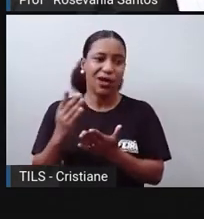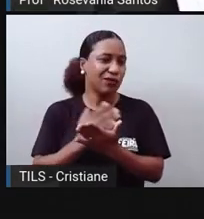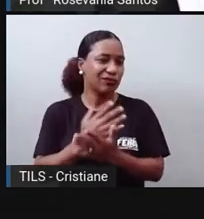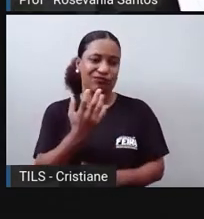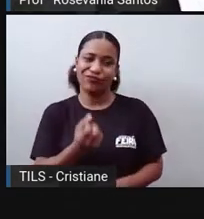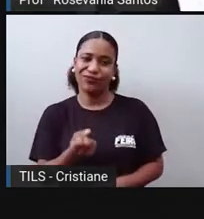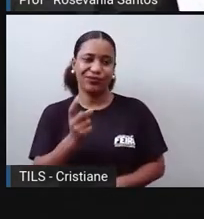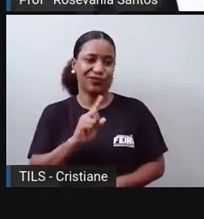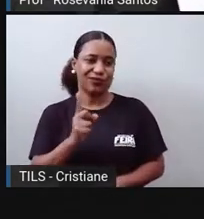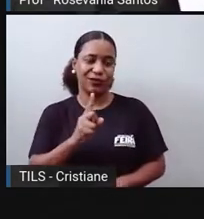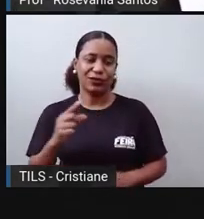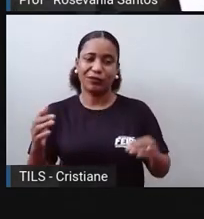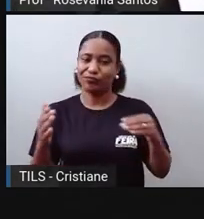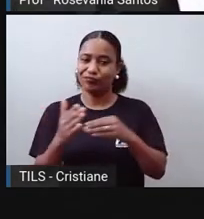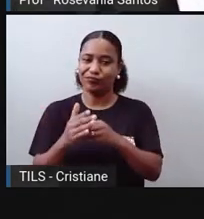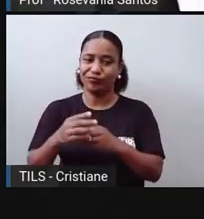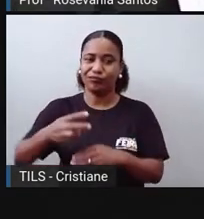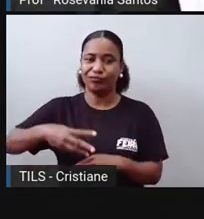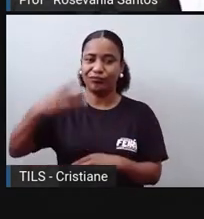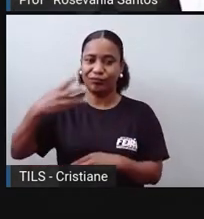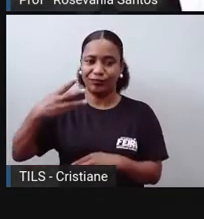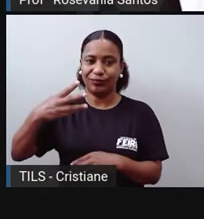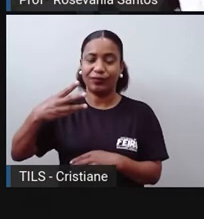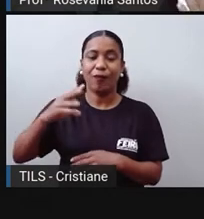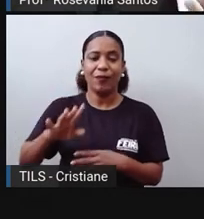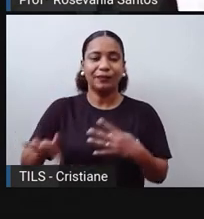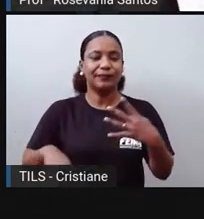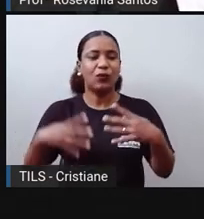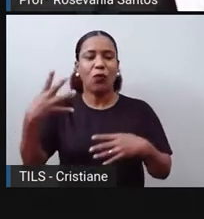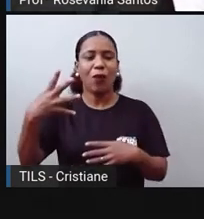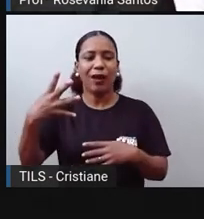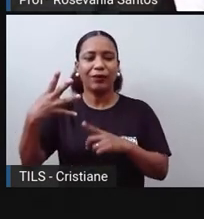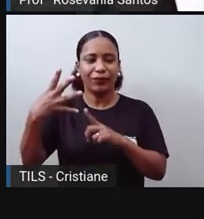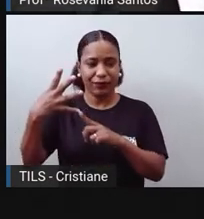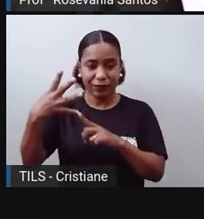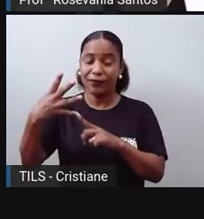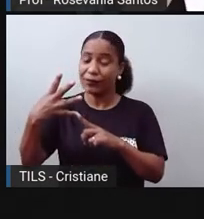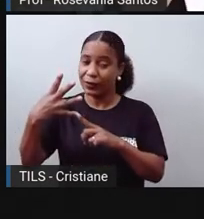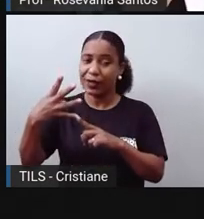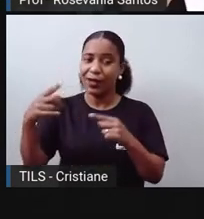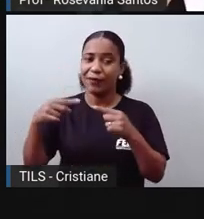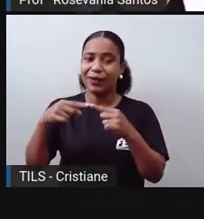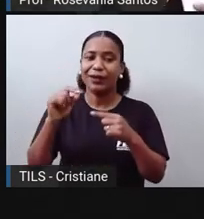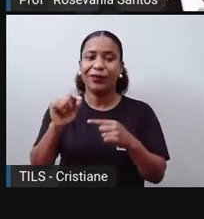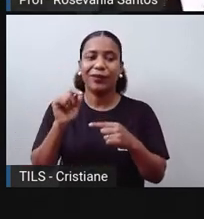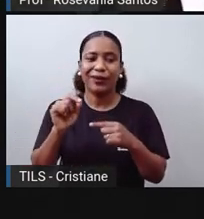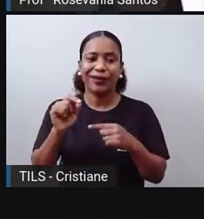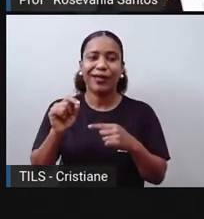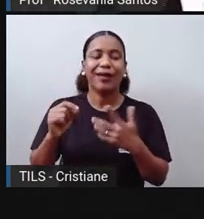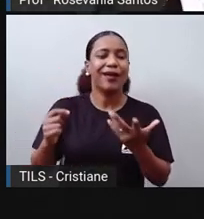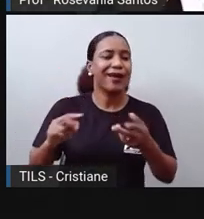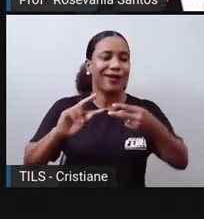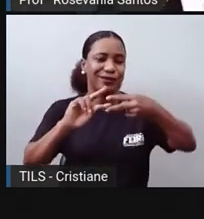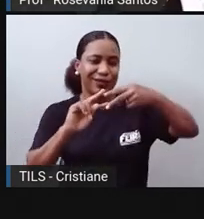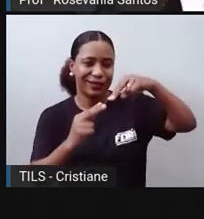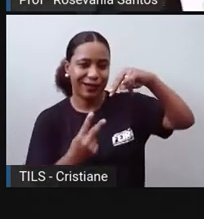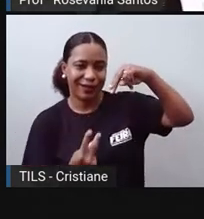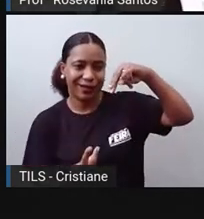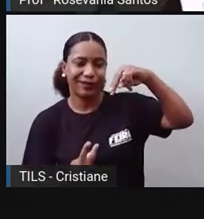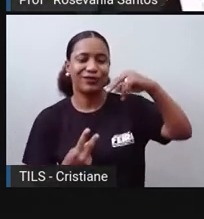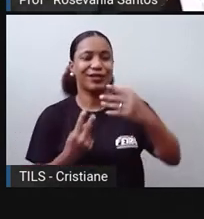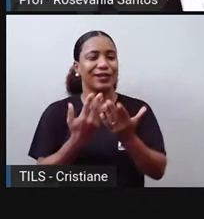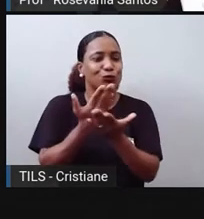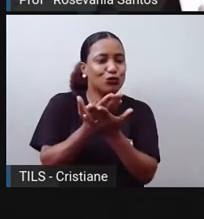fala desse desenvolvimento científico aplicado, né, aos aparelhos, essa, eu bora dizer assim,